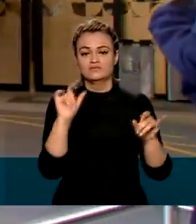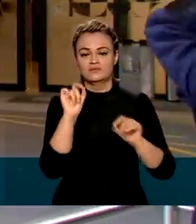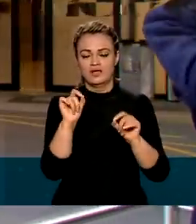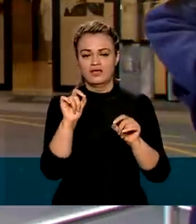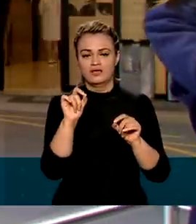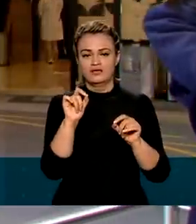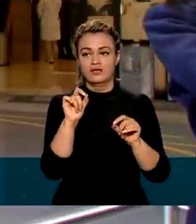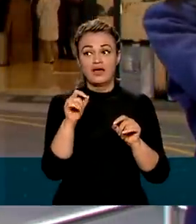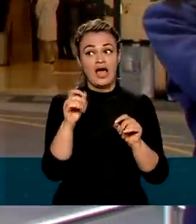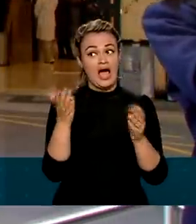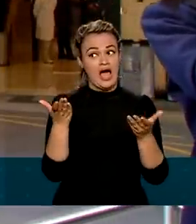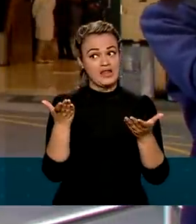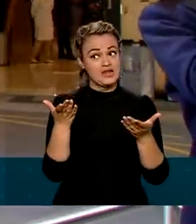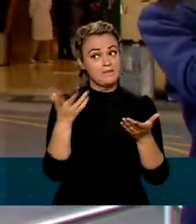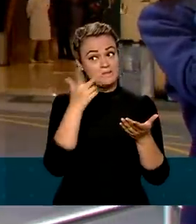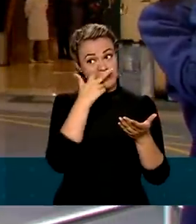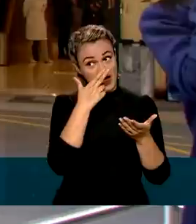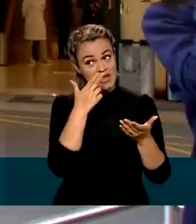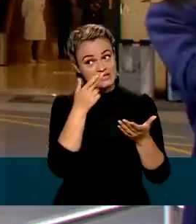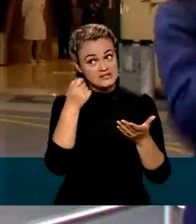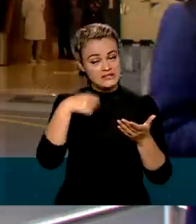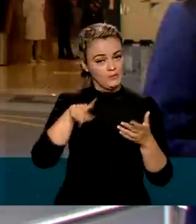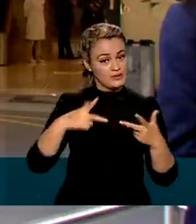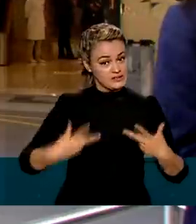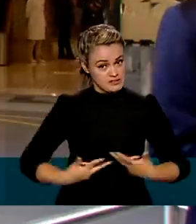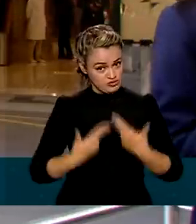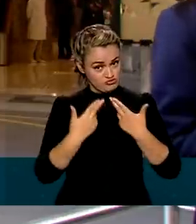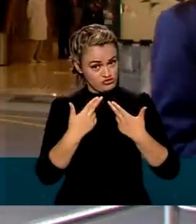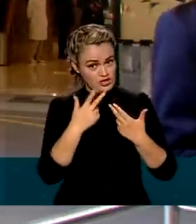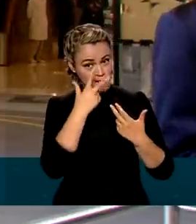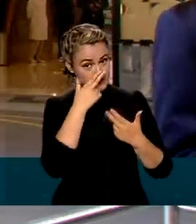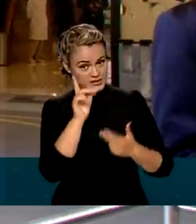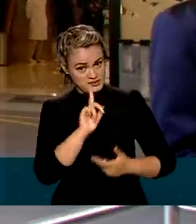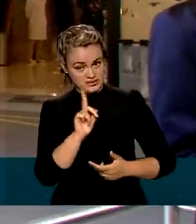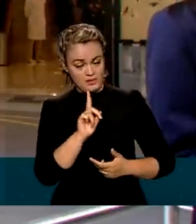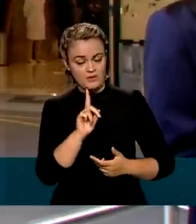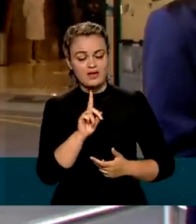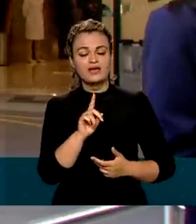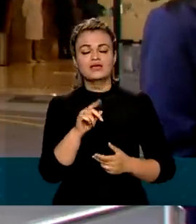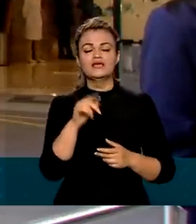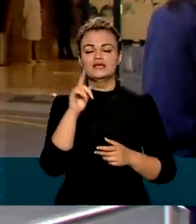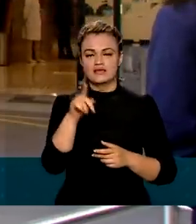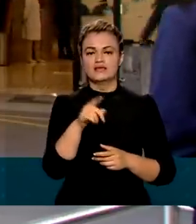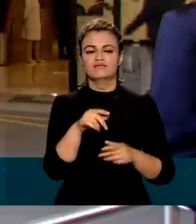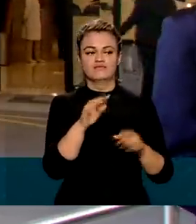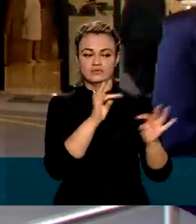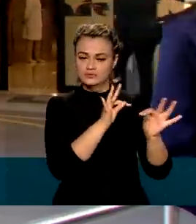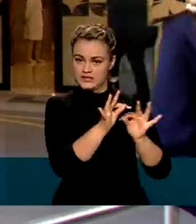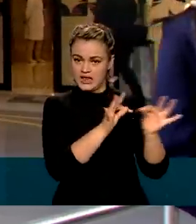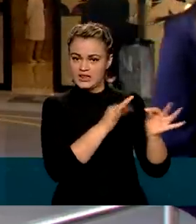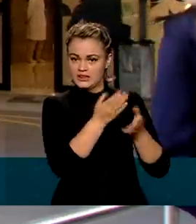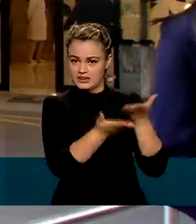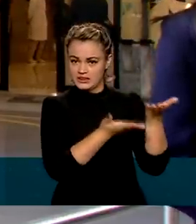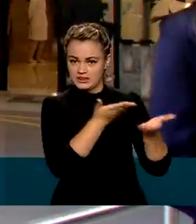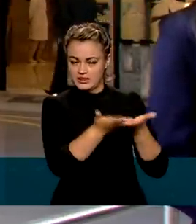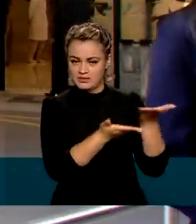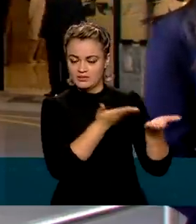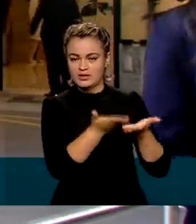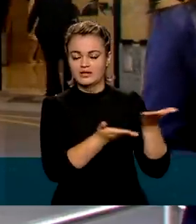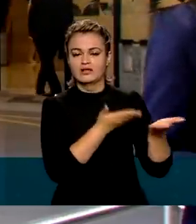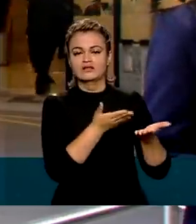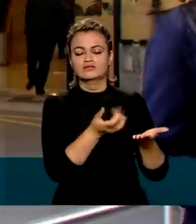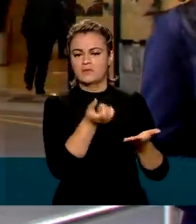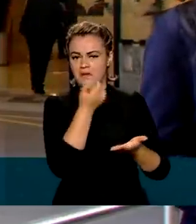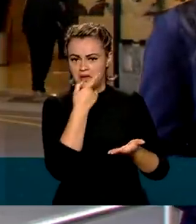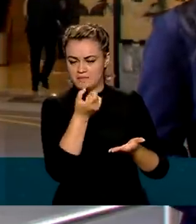descartou, por enquanto, qualquer intervenção cirúrgica. E o presidente receberá tratamento conservador à base